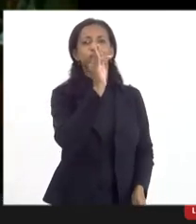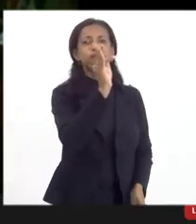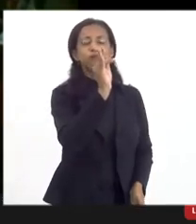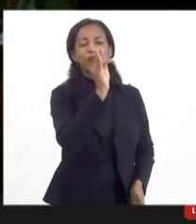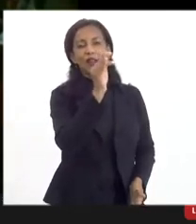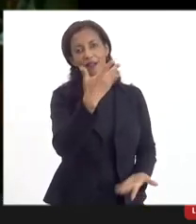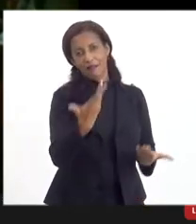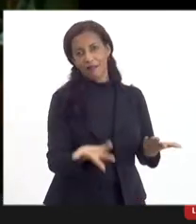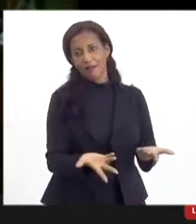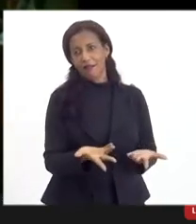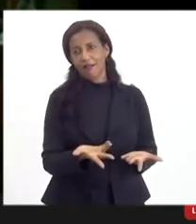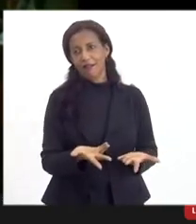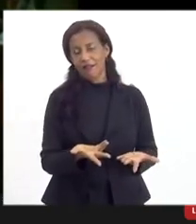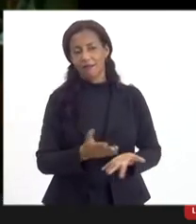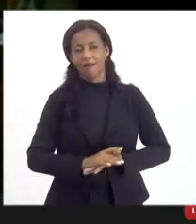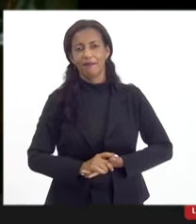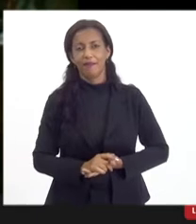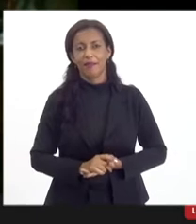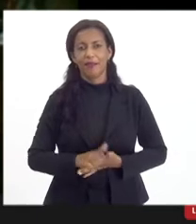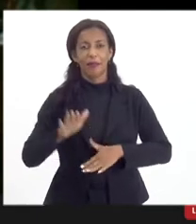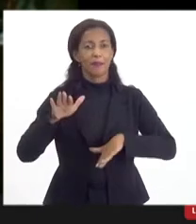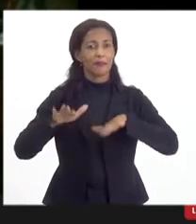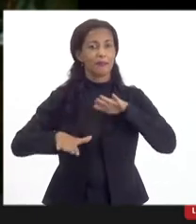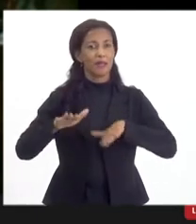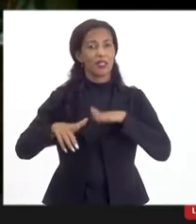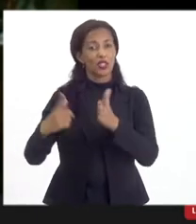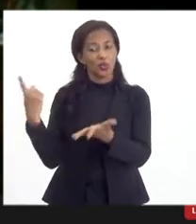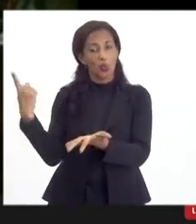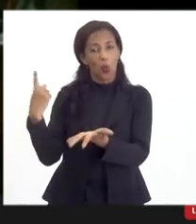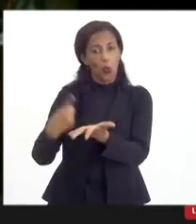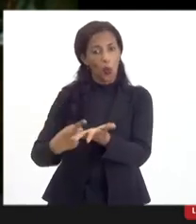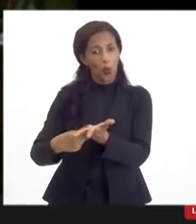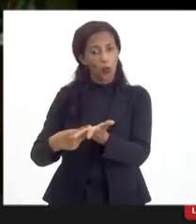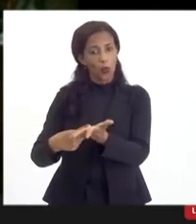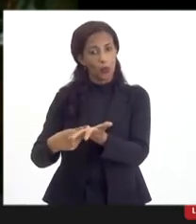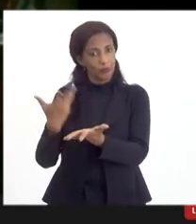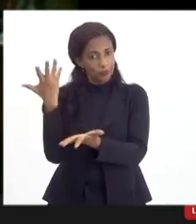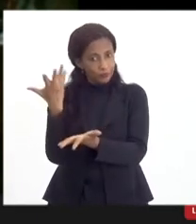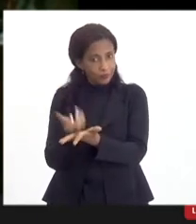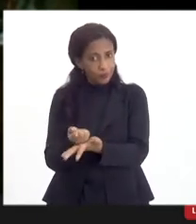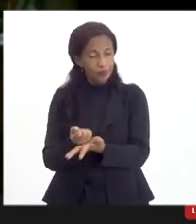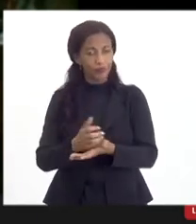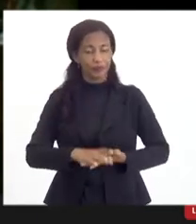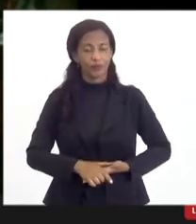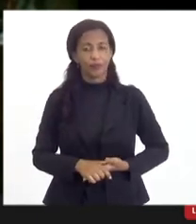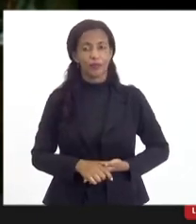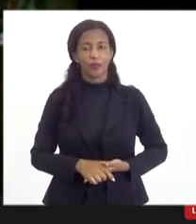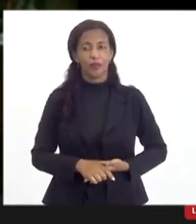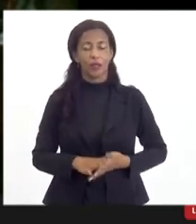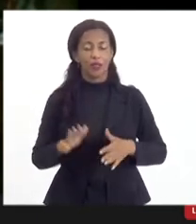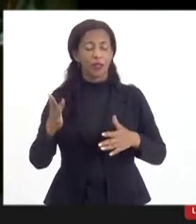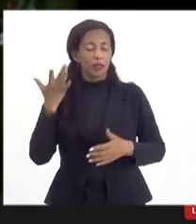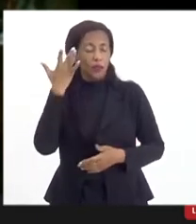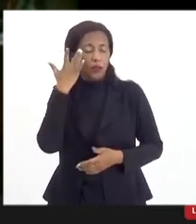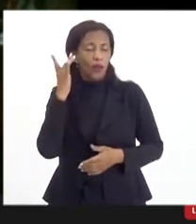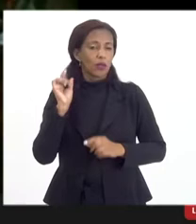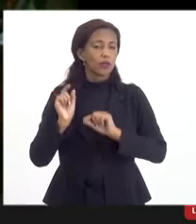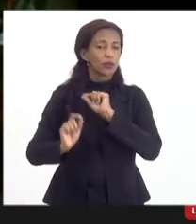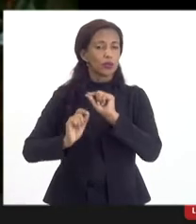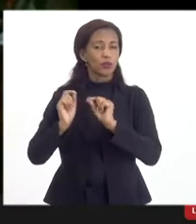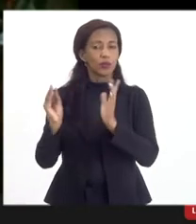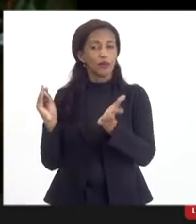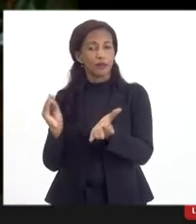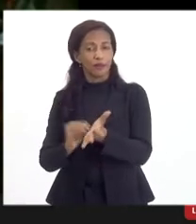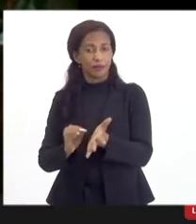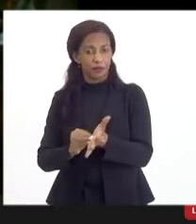receberá no futuro mediante um compromisso assumido. Então, eu acho que o que normalmente falta nesses